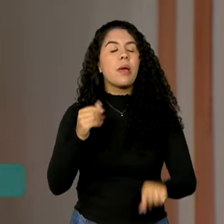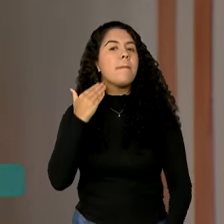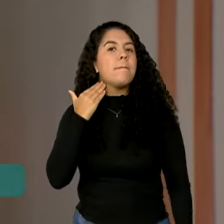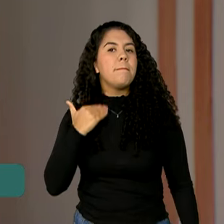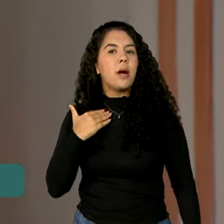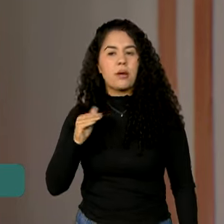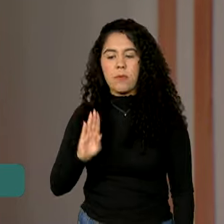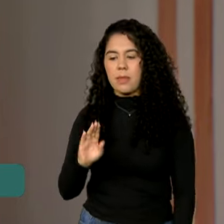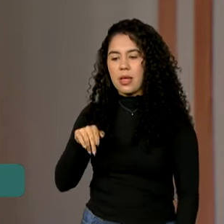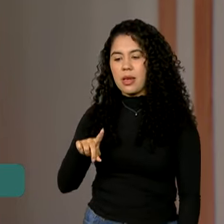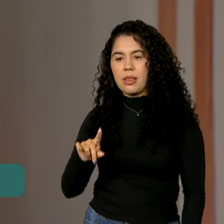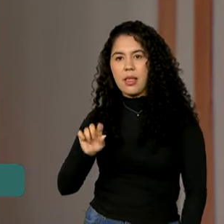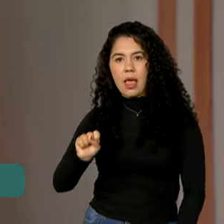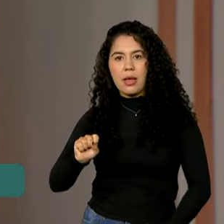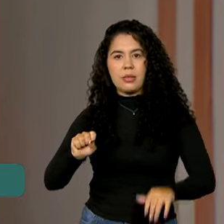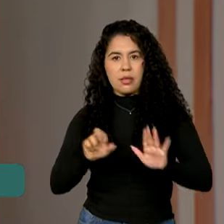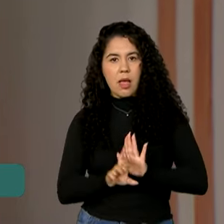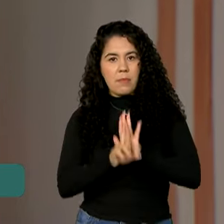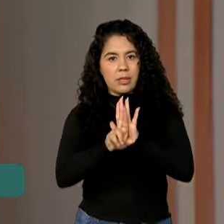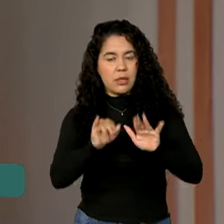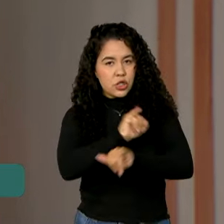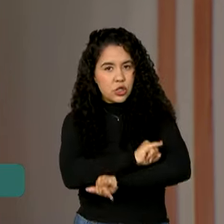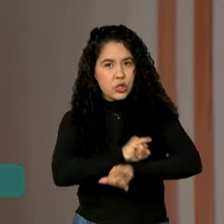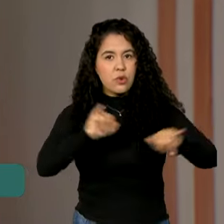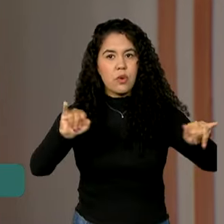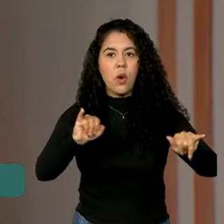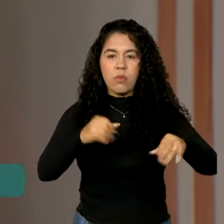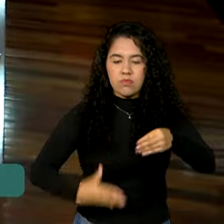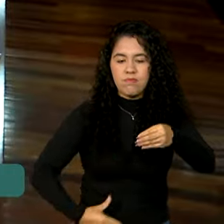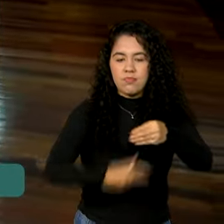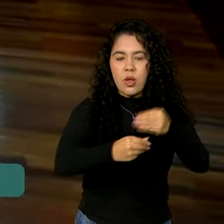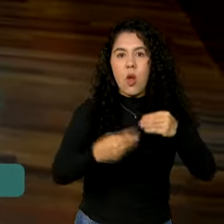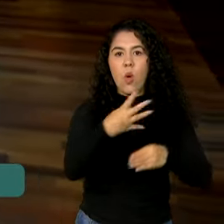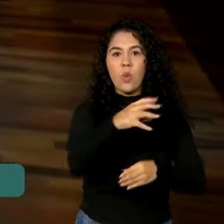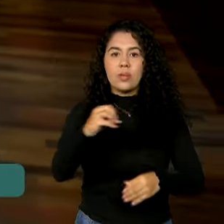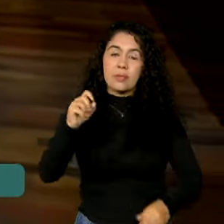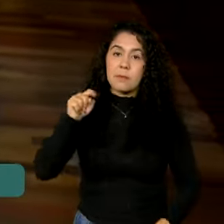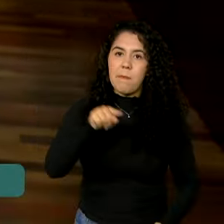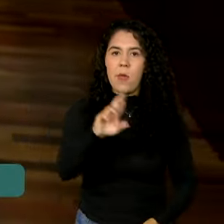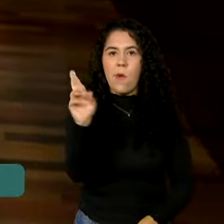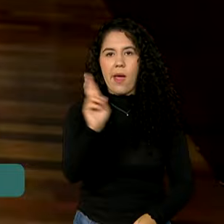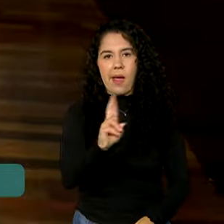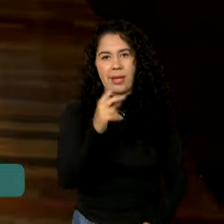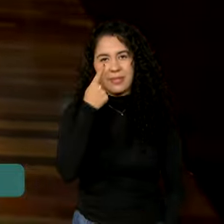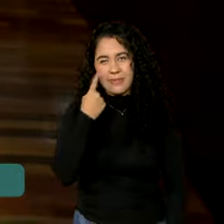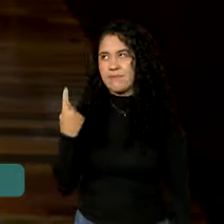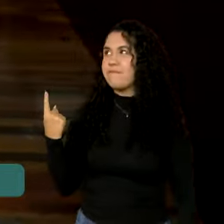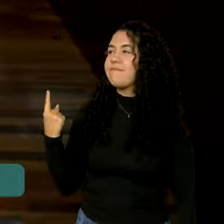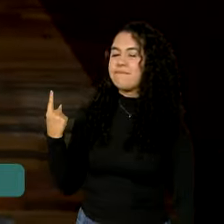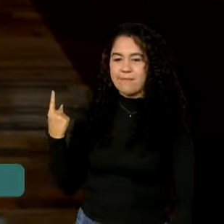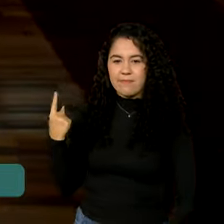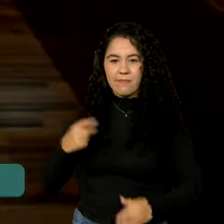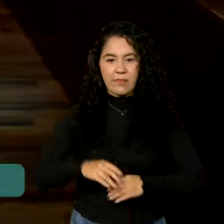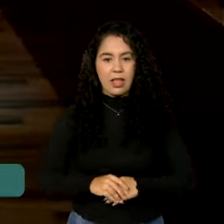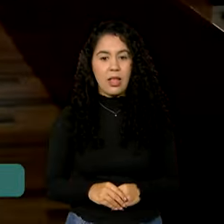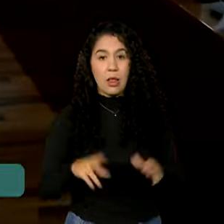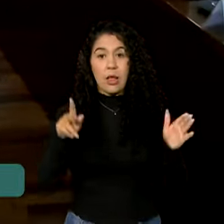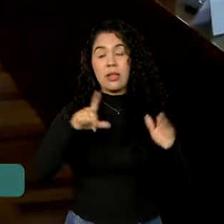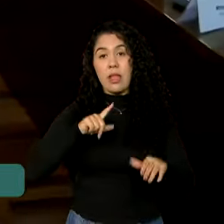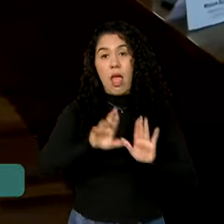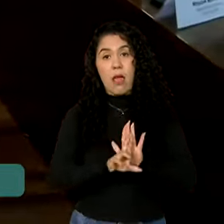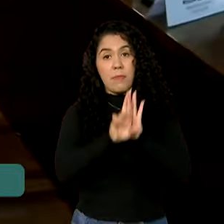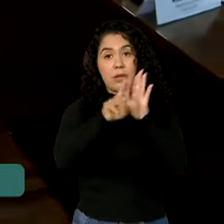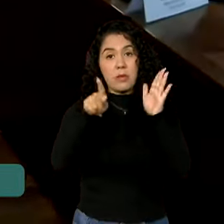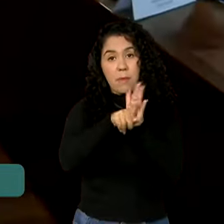400 milhões de reais na luta contra o fogo. Na reunião com governadores de estados da região norte e centro